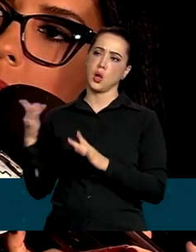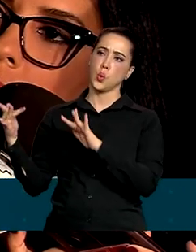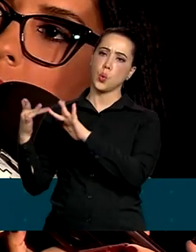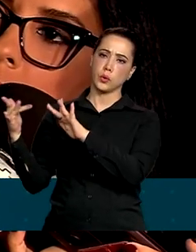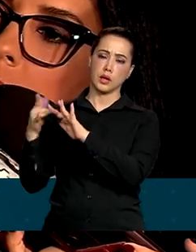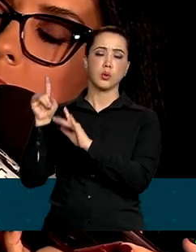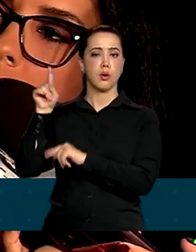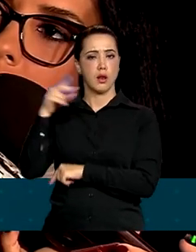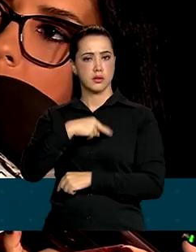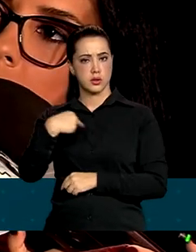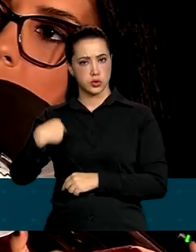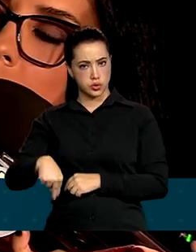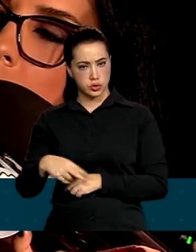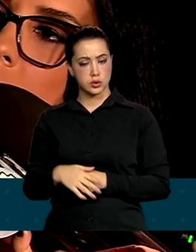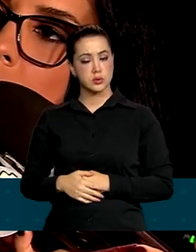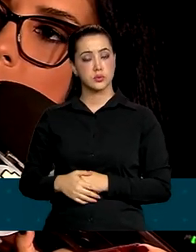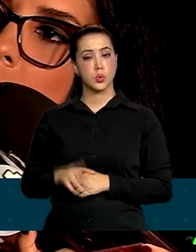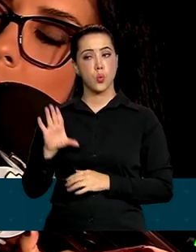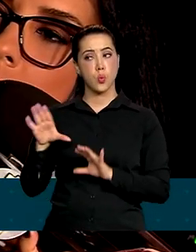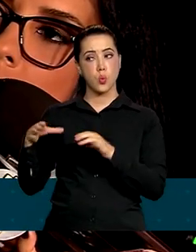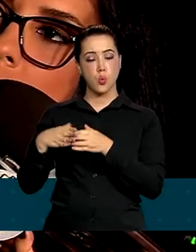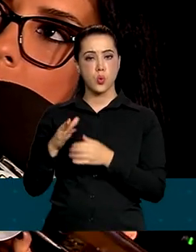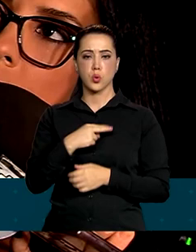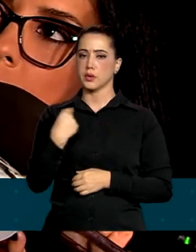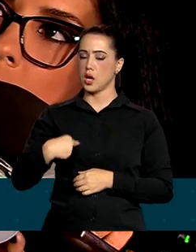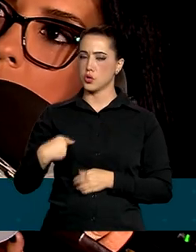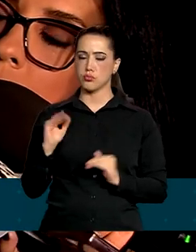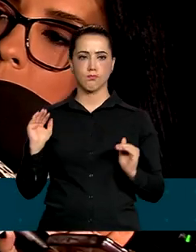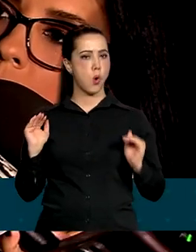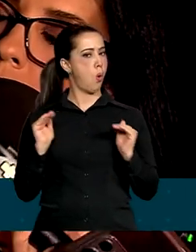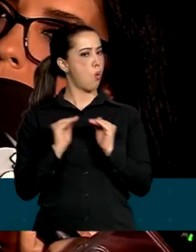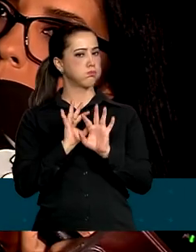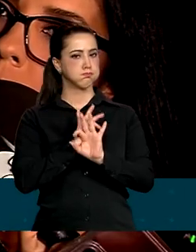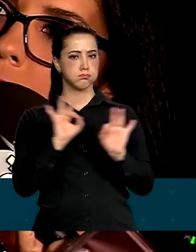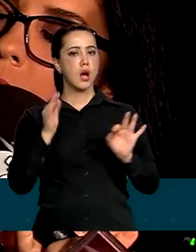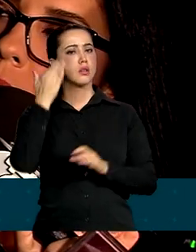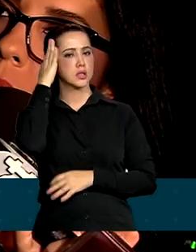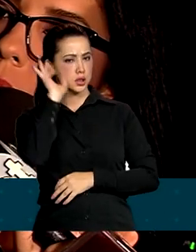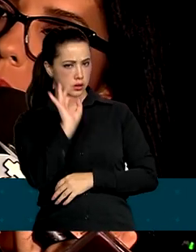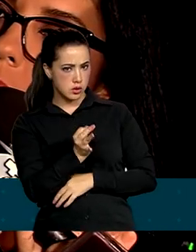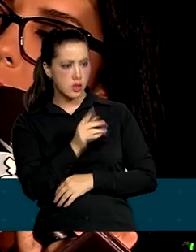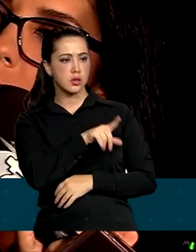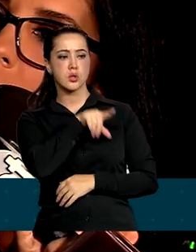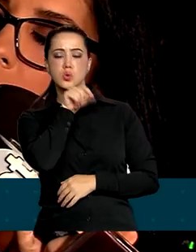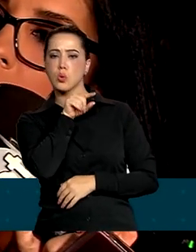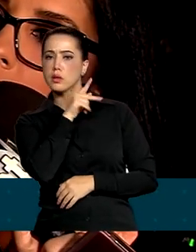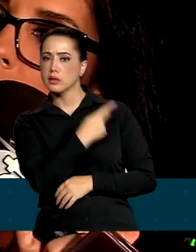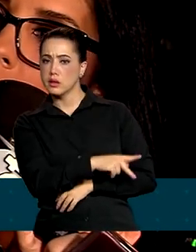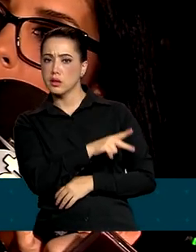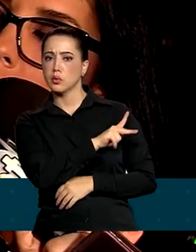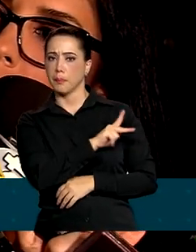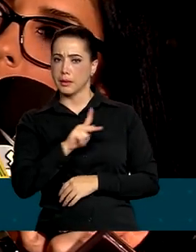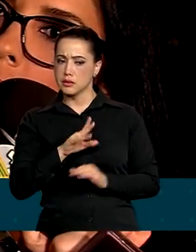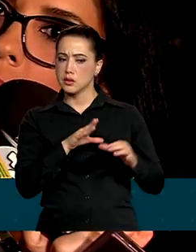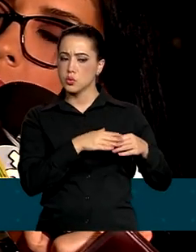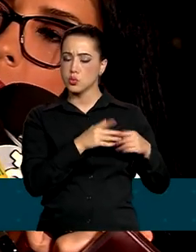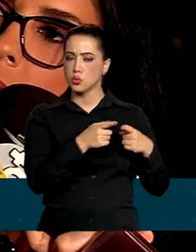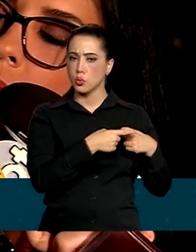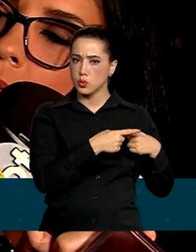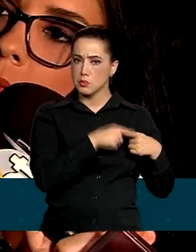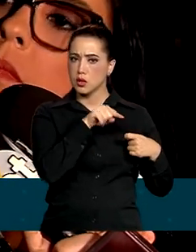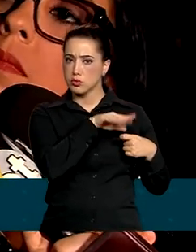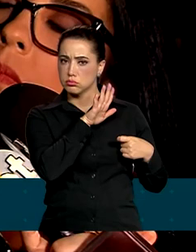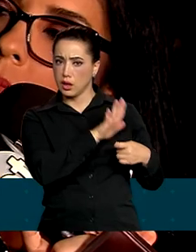autoridades chinesas. As autoridades chinesas entenderam plenamente a decisão do presidente, da equipe médica do presidente, já